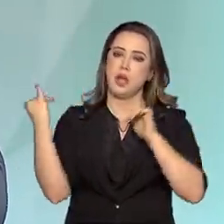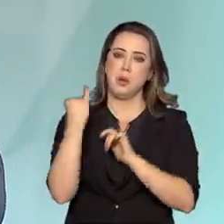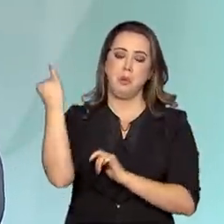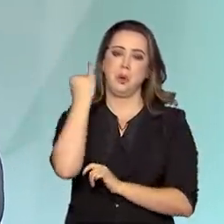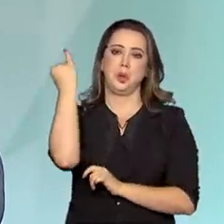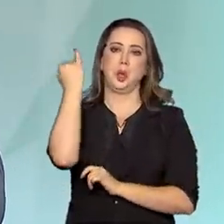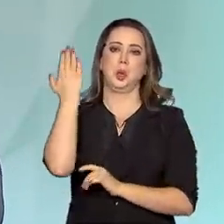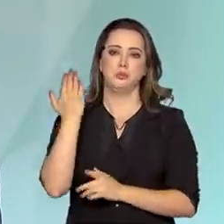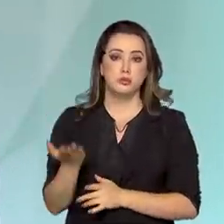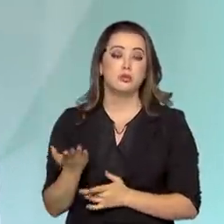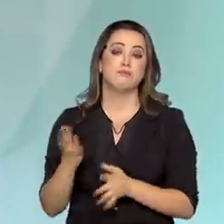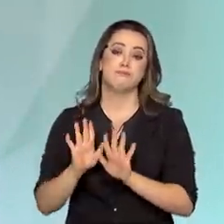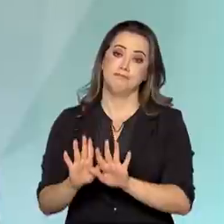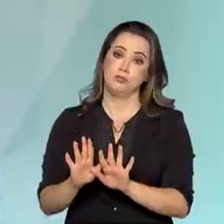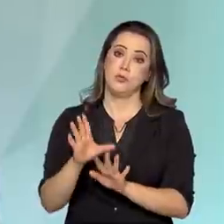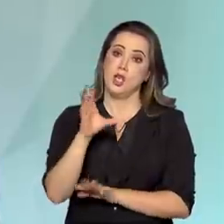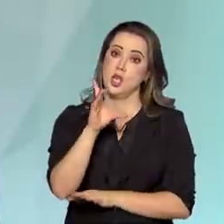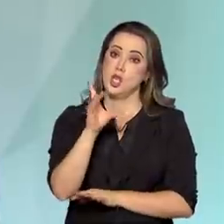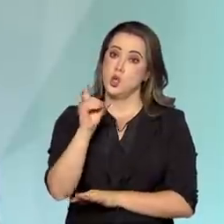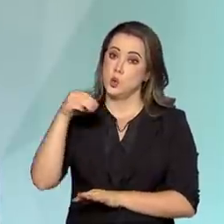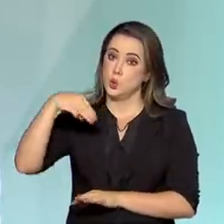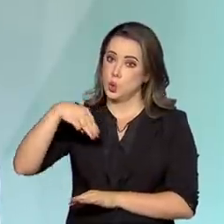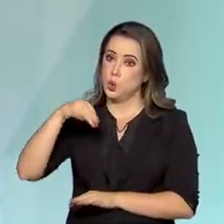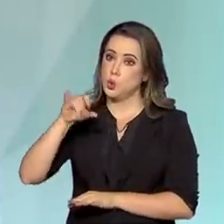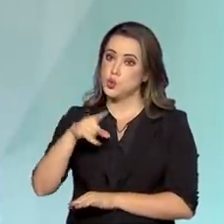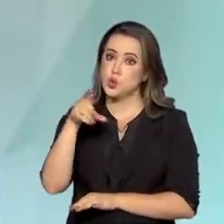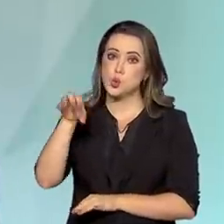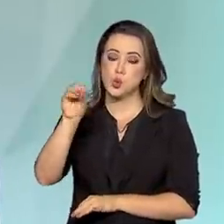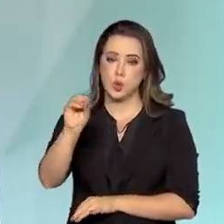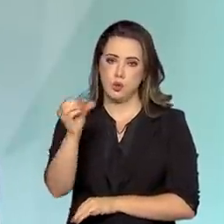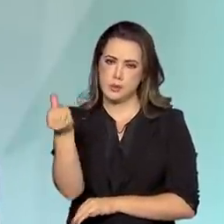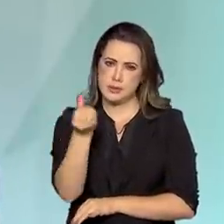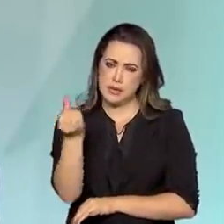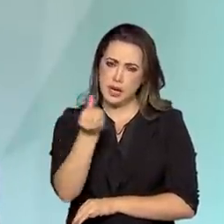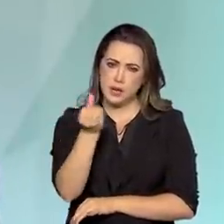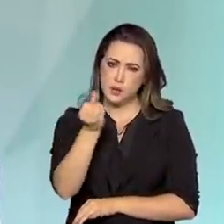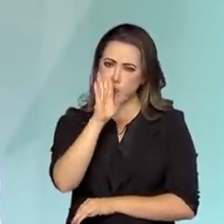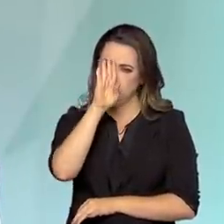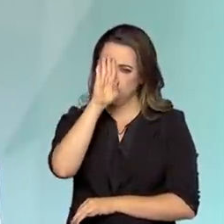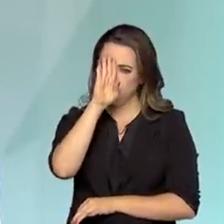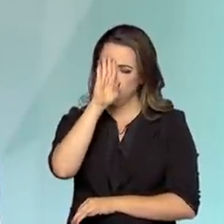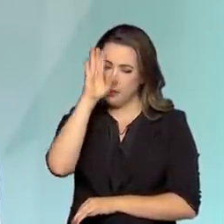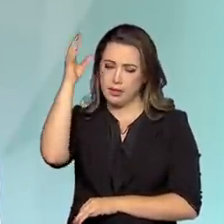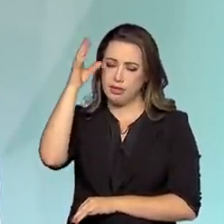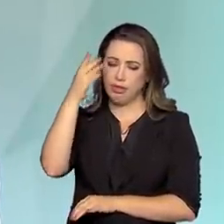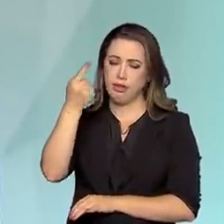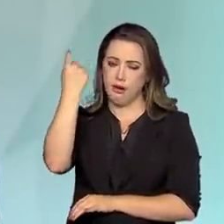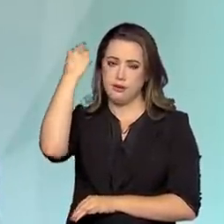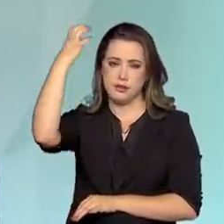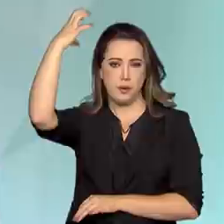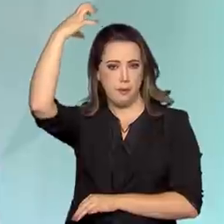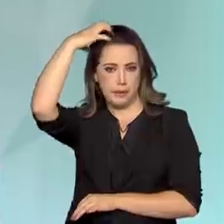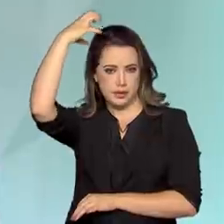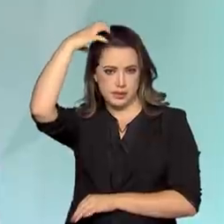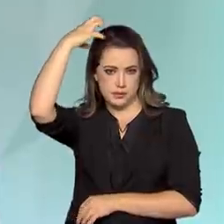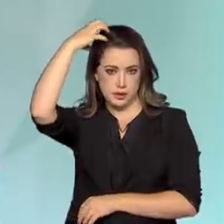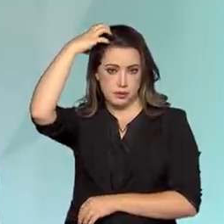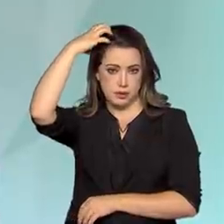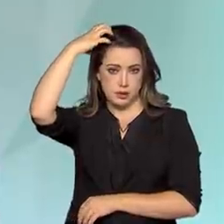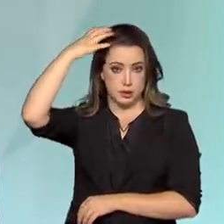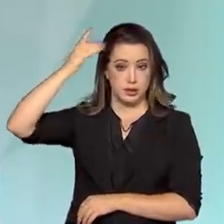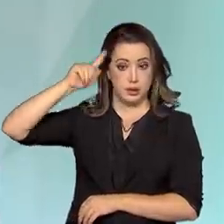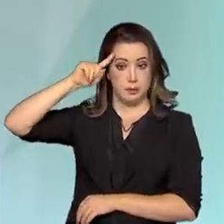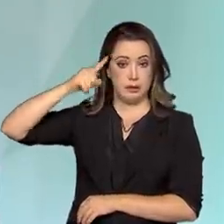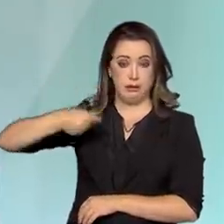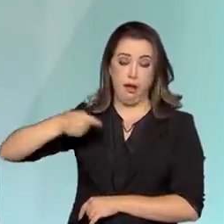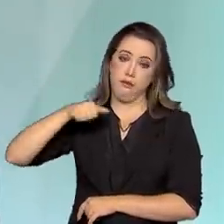eles tinham, e o Dom João, no caso, que foi aquele que trouxe, né, o Dom João como príncipe regente trouxe o acervo pra cá, ele gostava muito